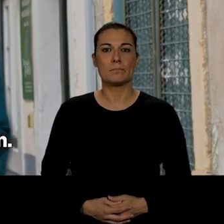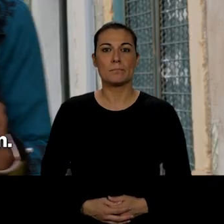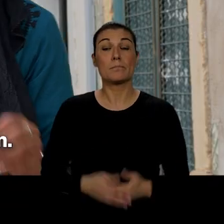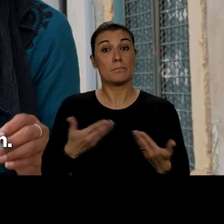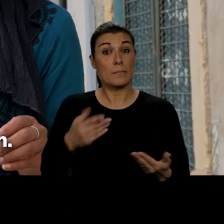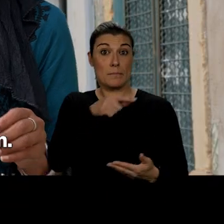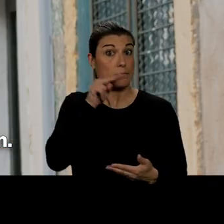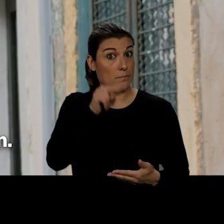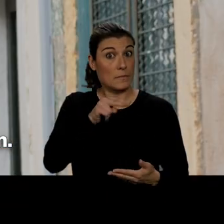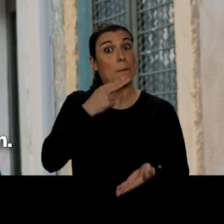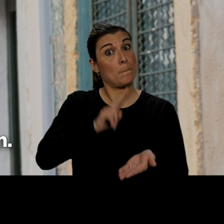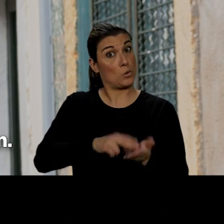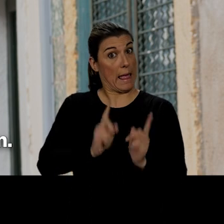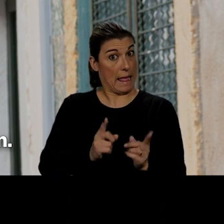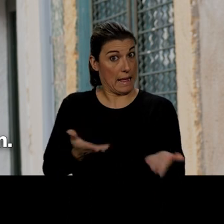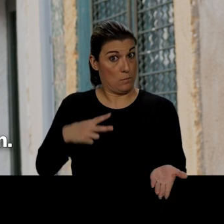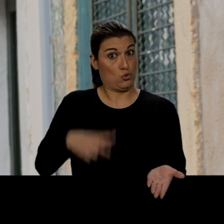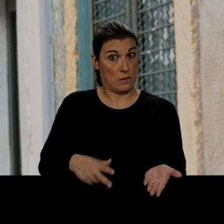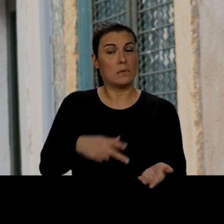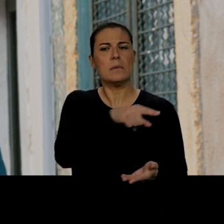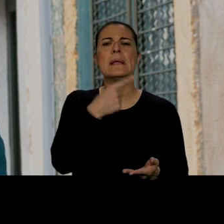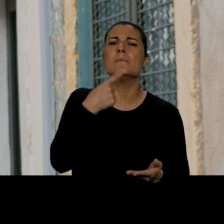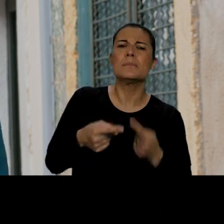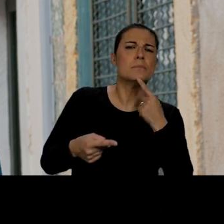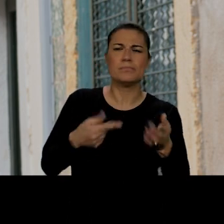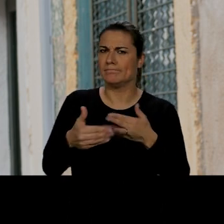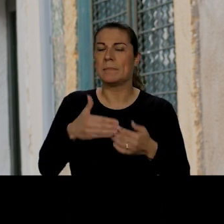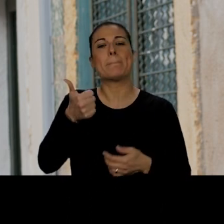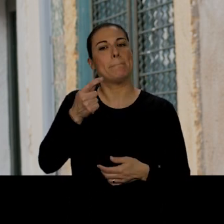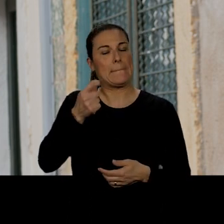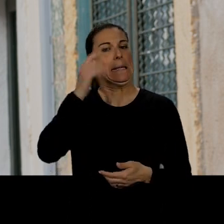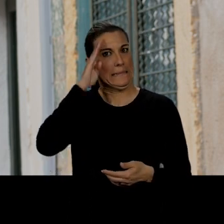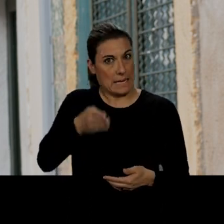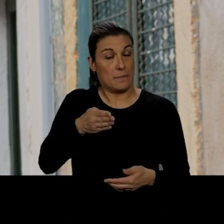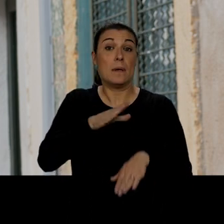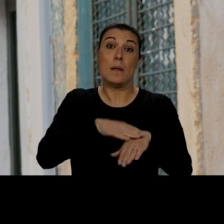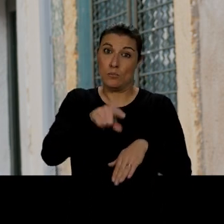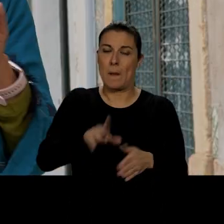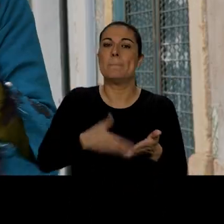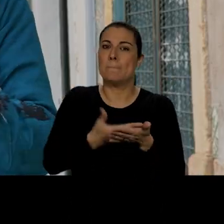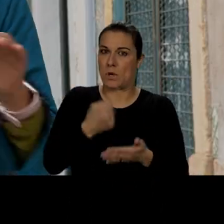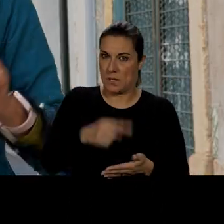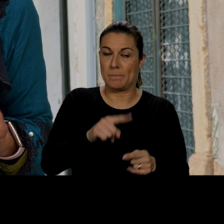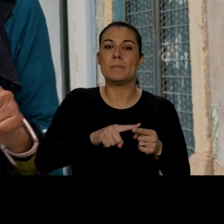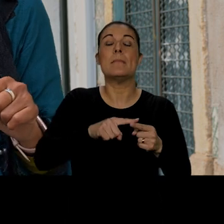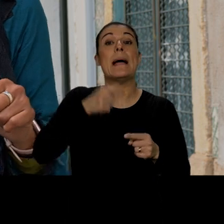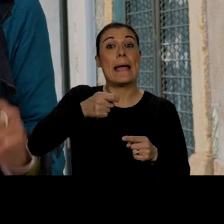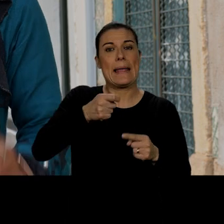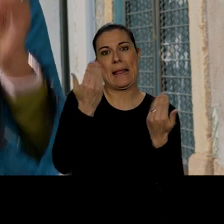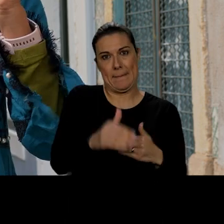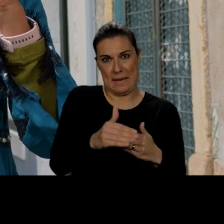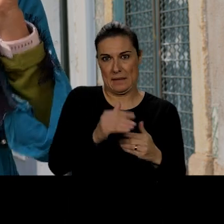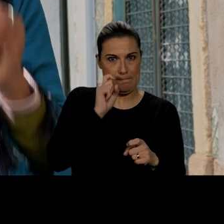Este é o país real. Diga o que disserem. E o Bloco o sabe. E por isso tem estas propostas. Teto às rendas.